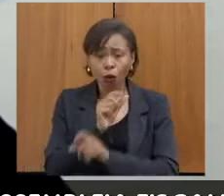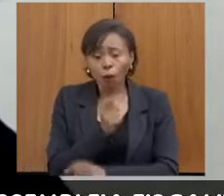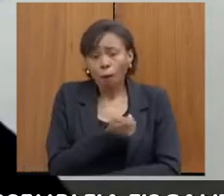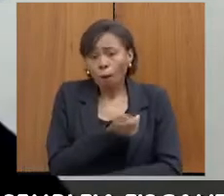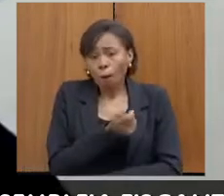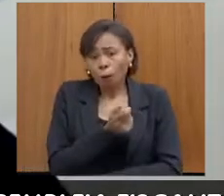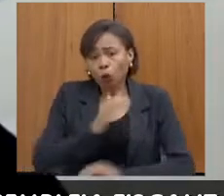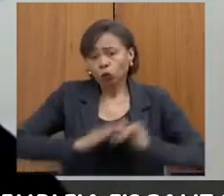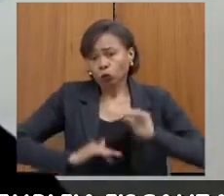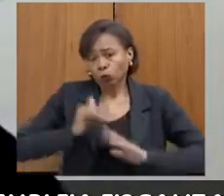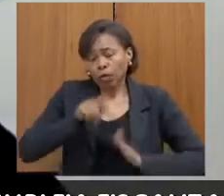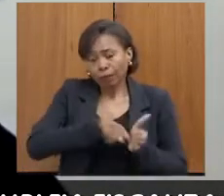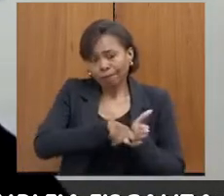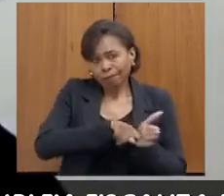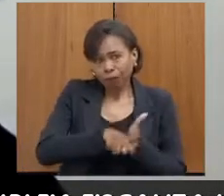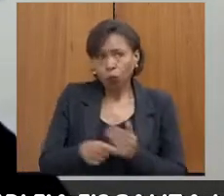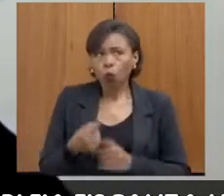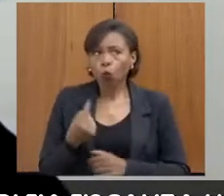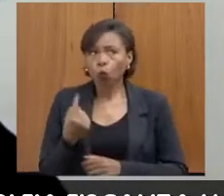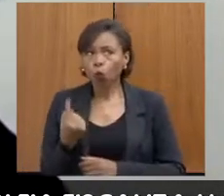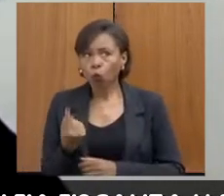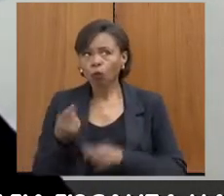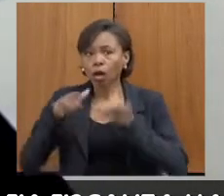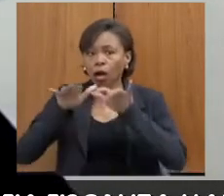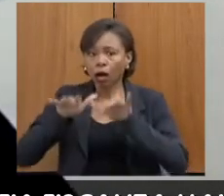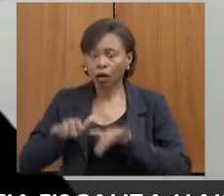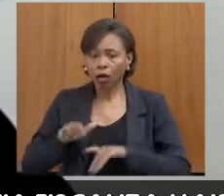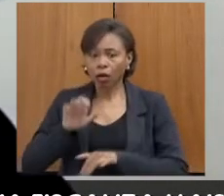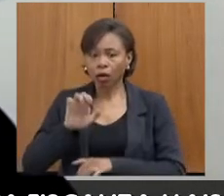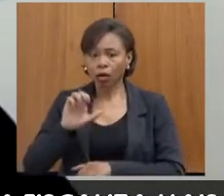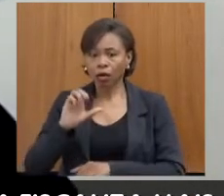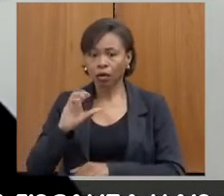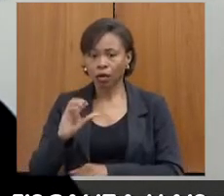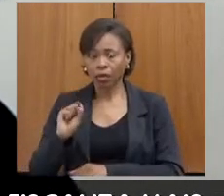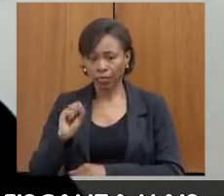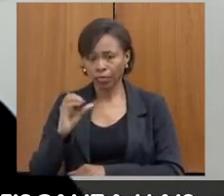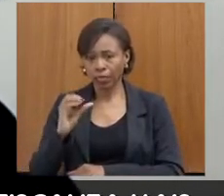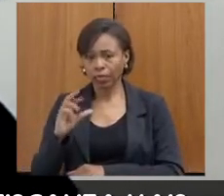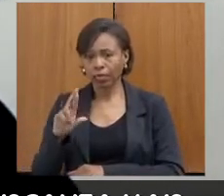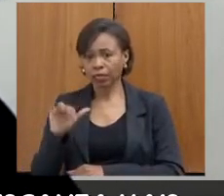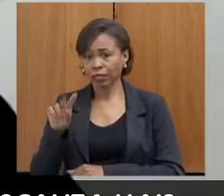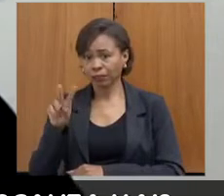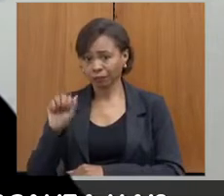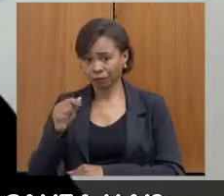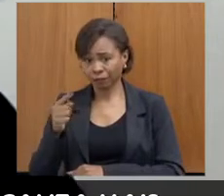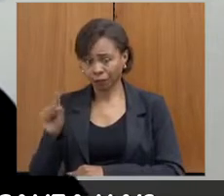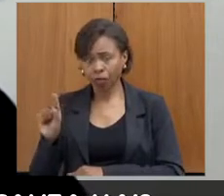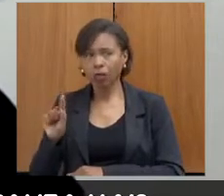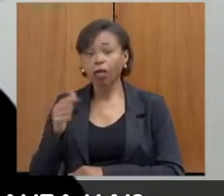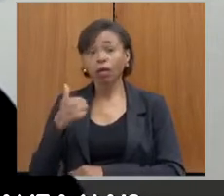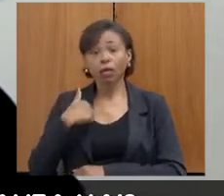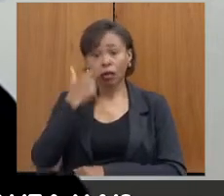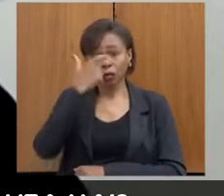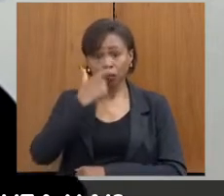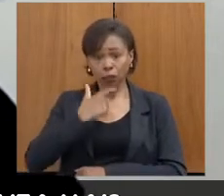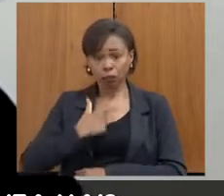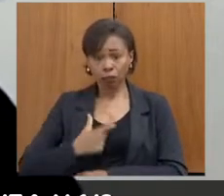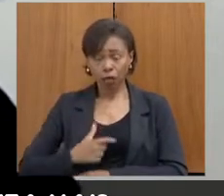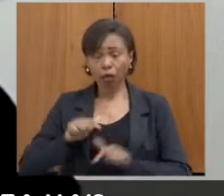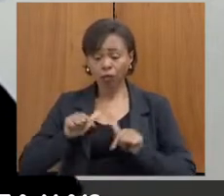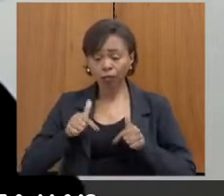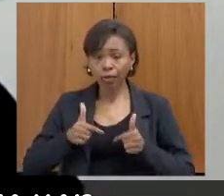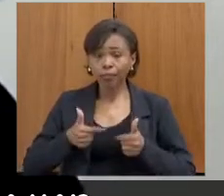um escrivã de carreira e eu atuo de forma ativa